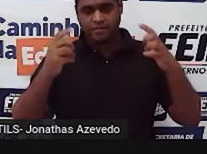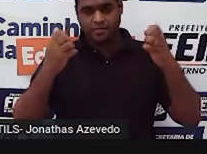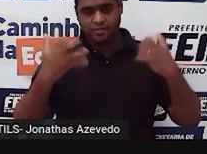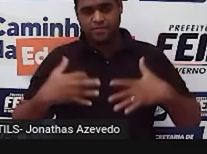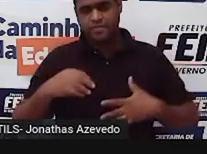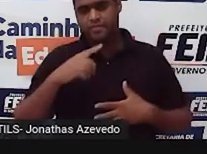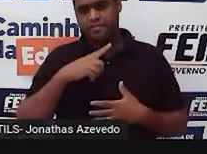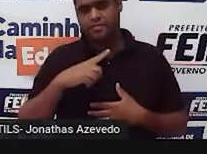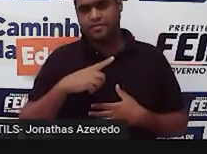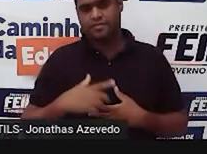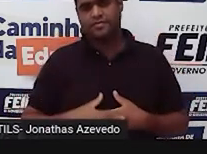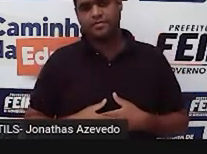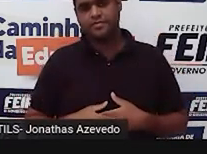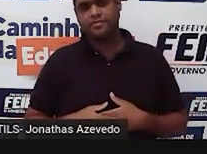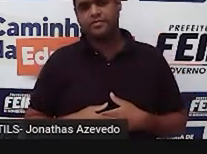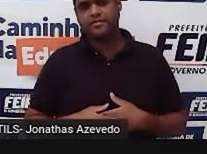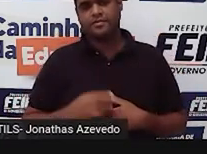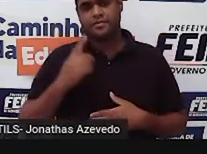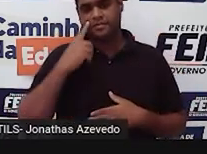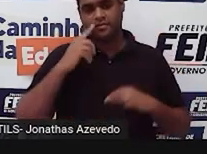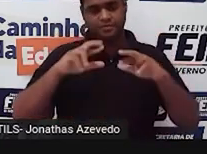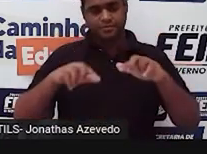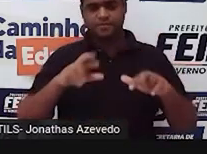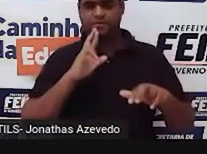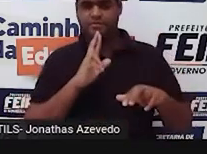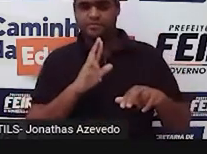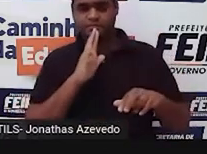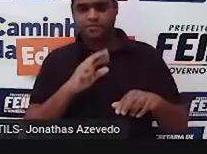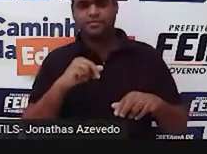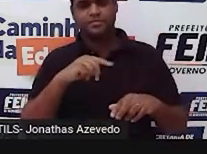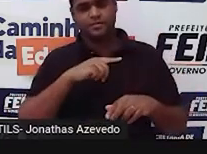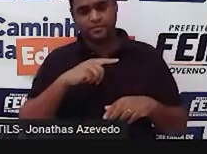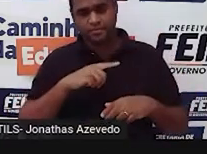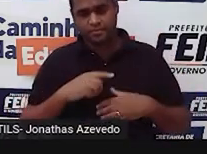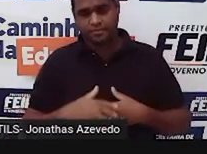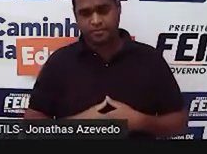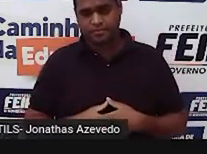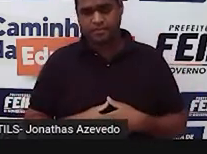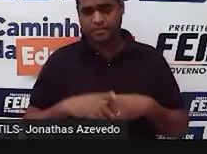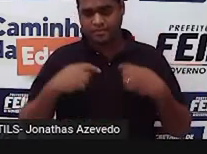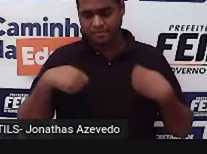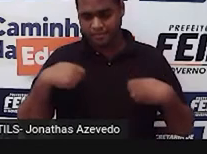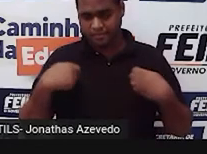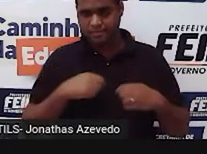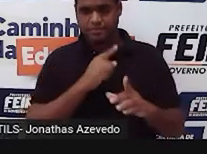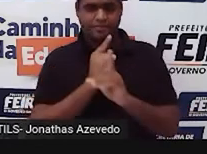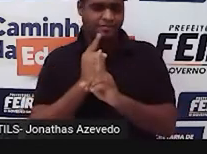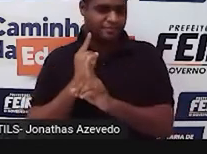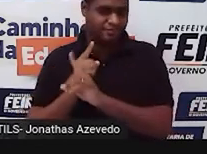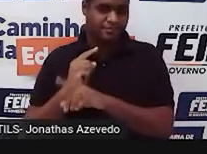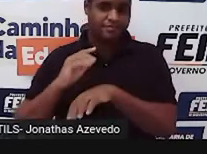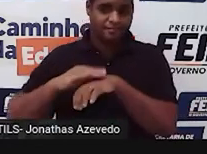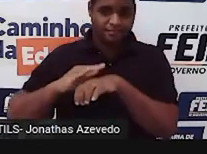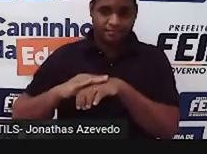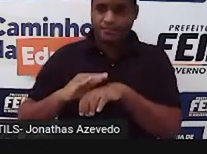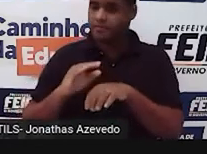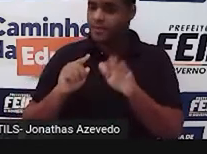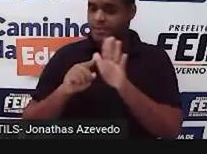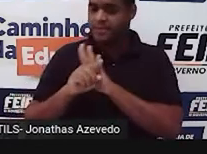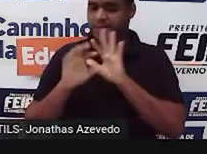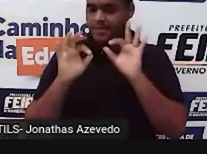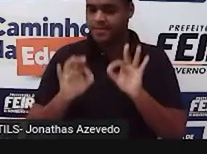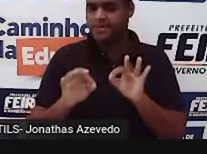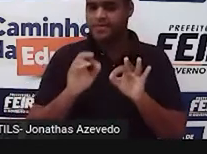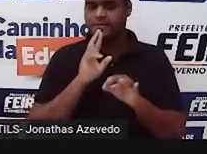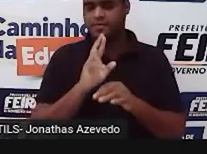Nas próximas telas, na verdade, vão aparecer respostas. Você precisa achar qual é a pergunta certa para essa